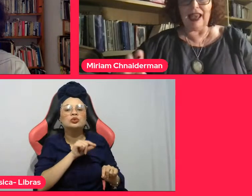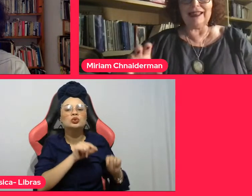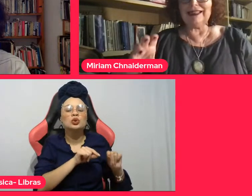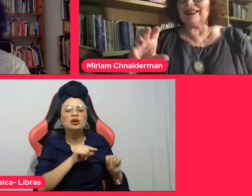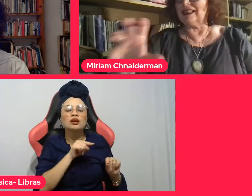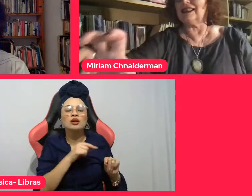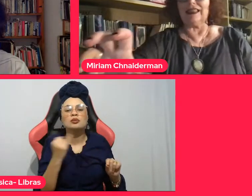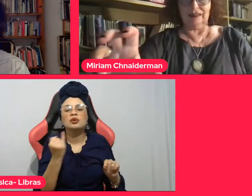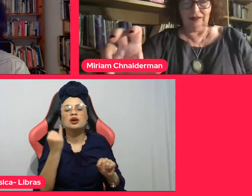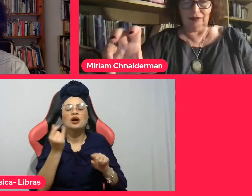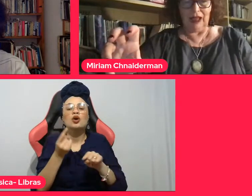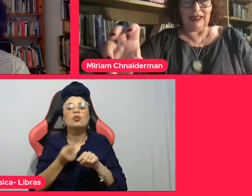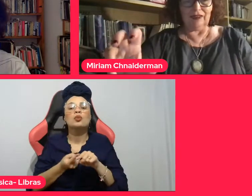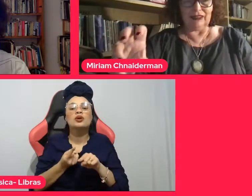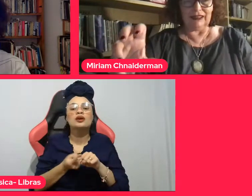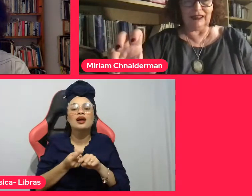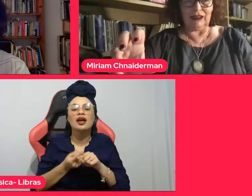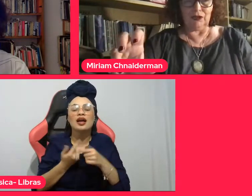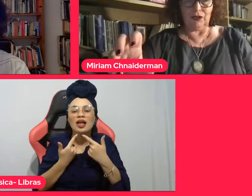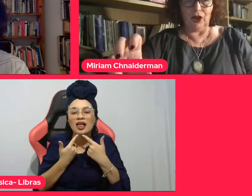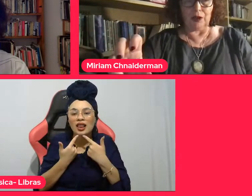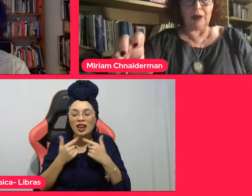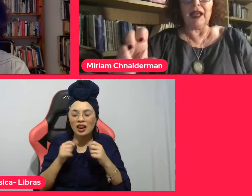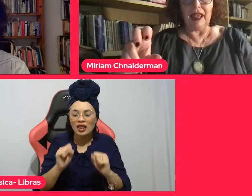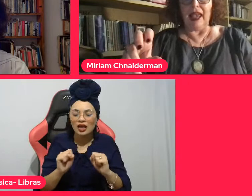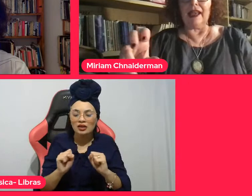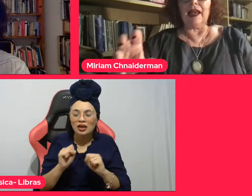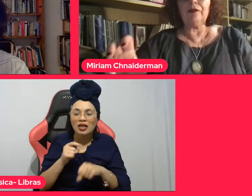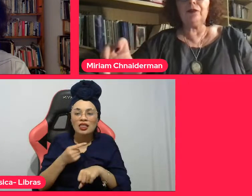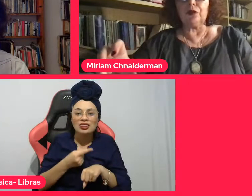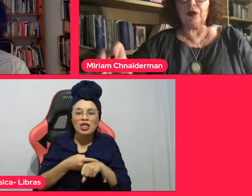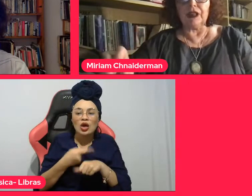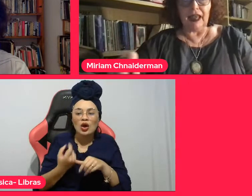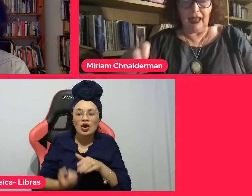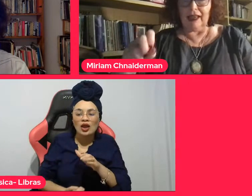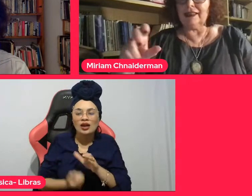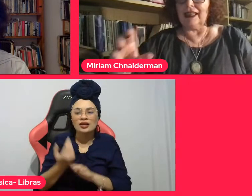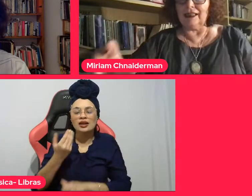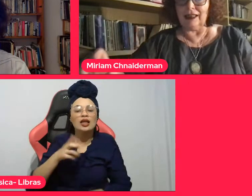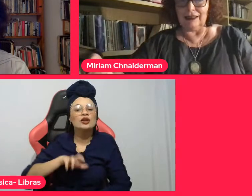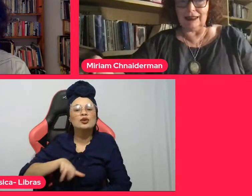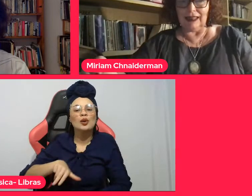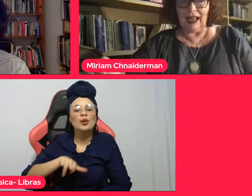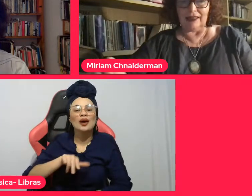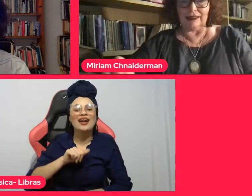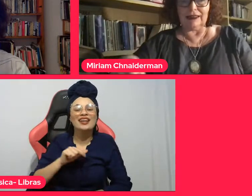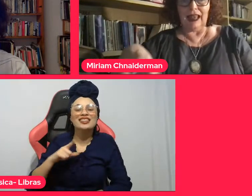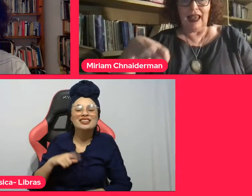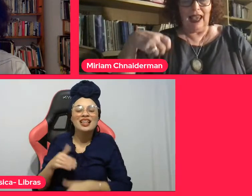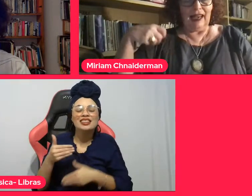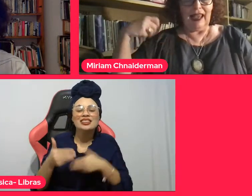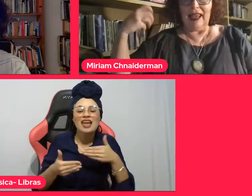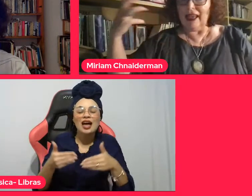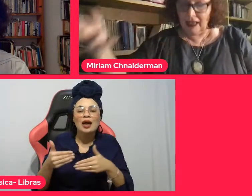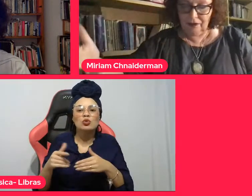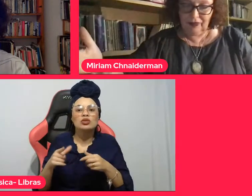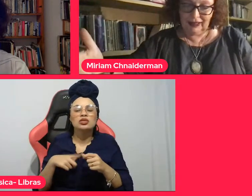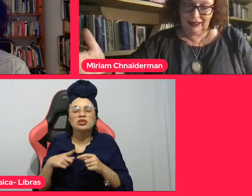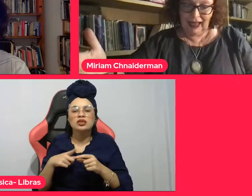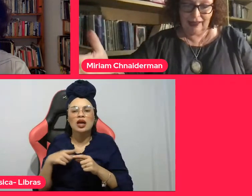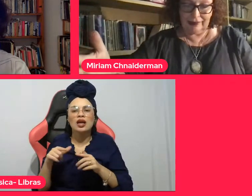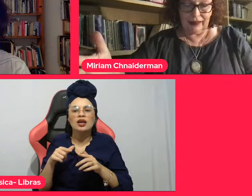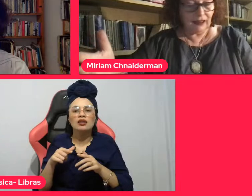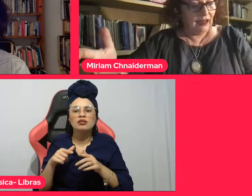não é estanque, uma língua se transforma, ela flui, ela tem intensidades, ela é